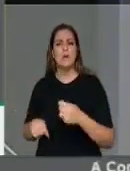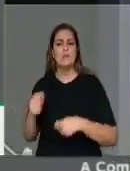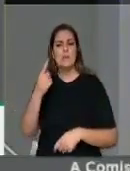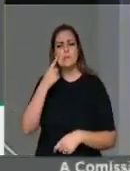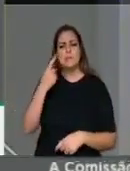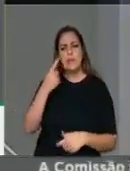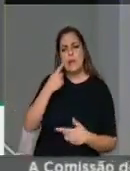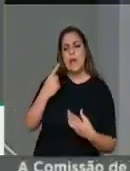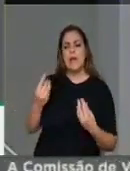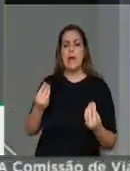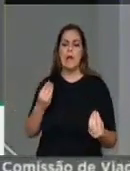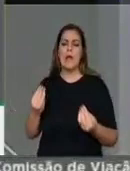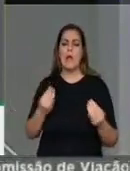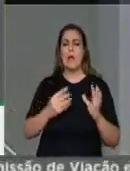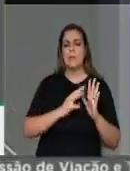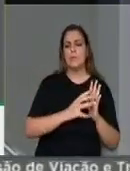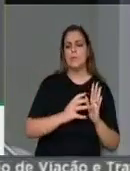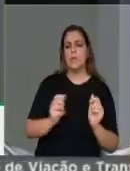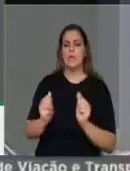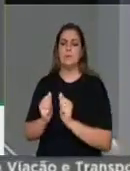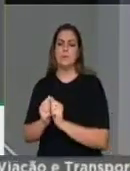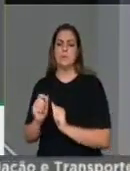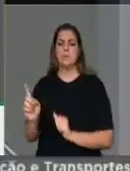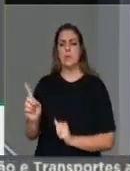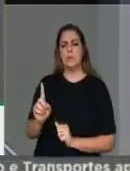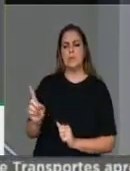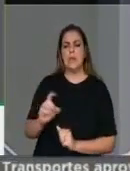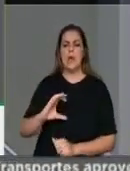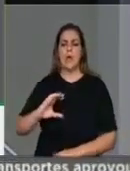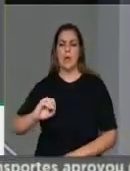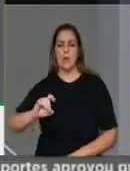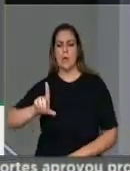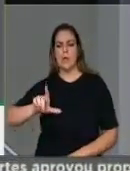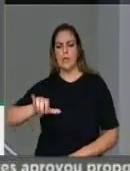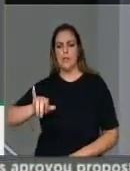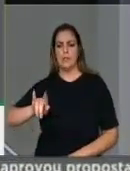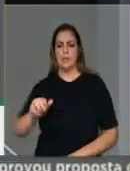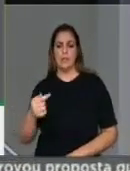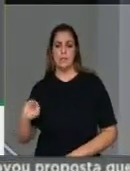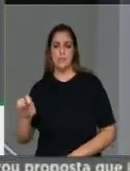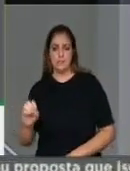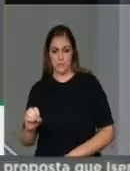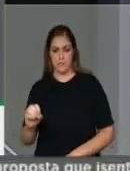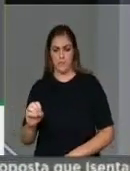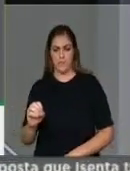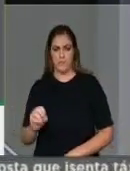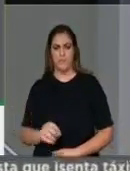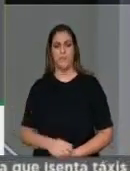para determinar uma maior coligação de partidos políticos,